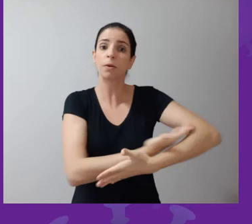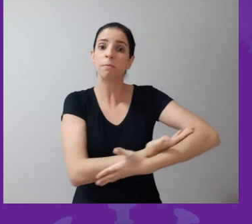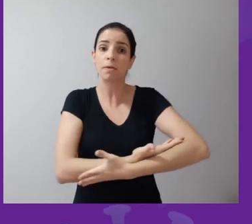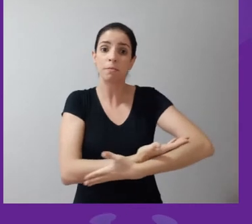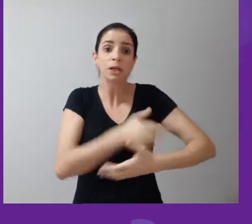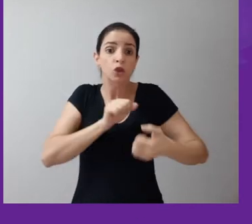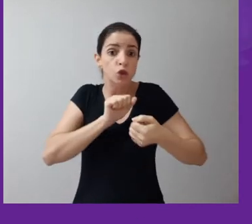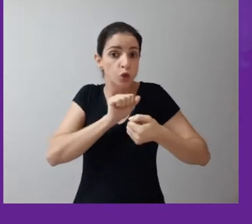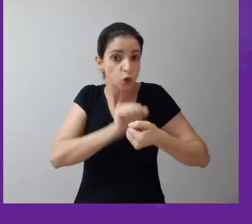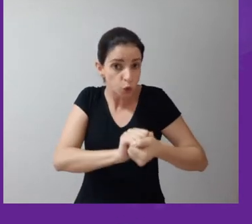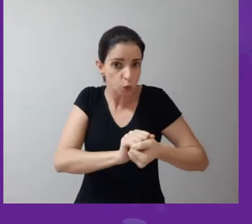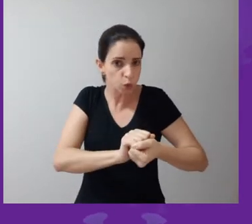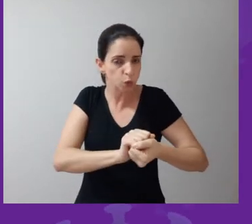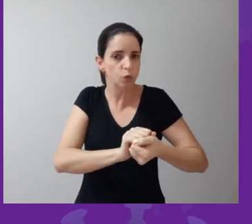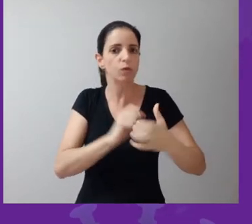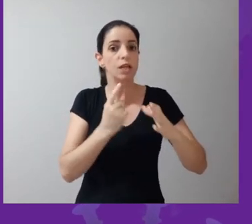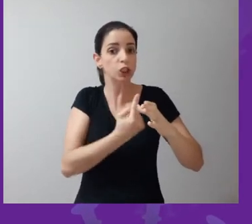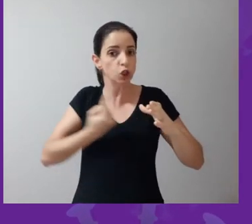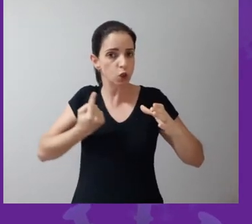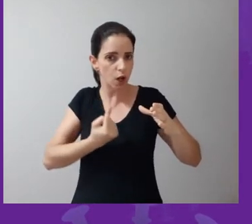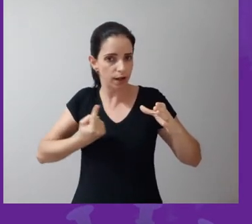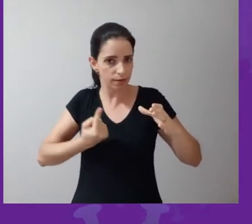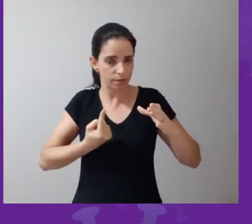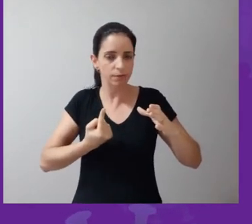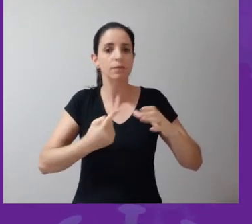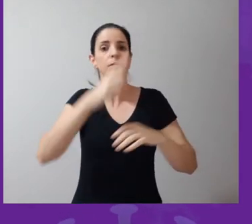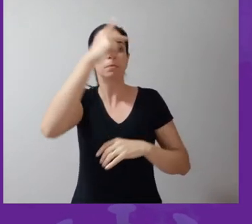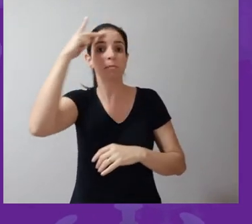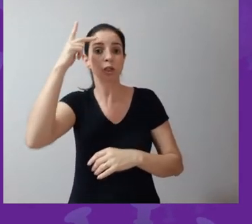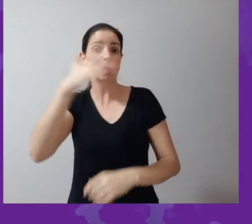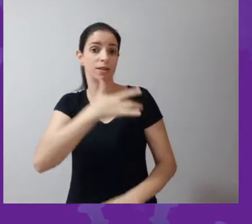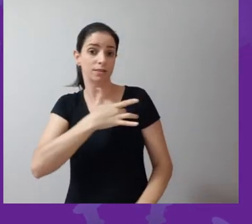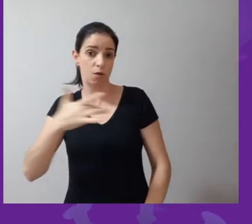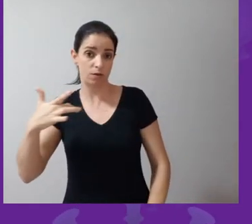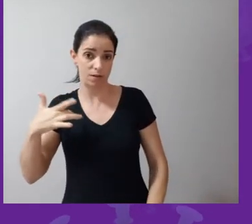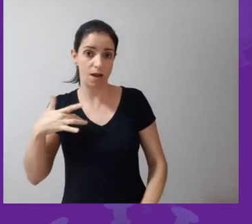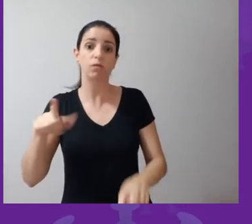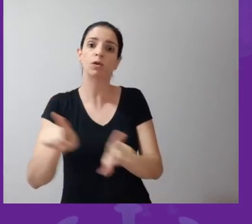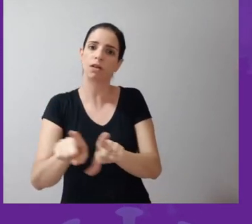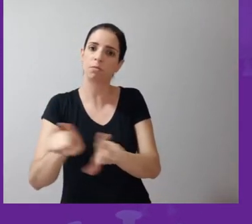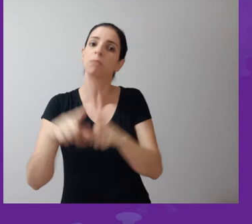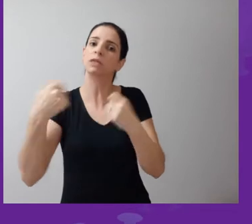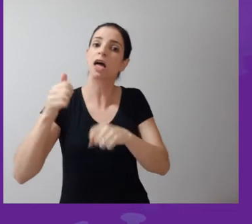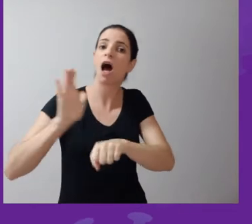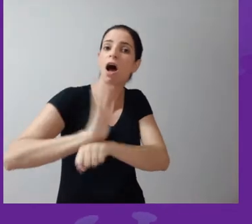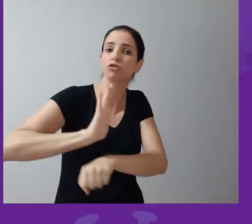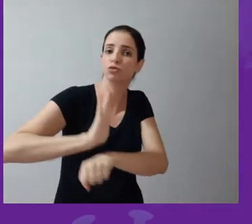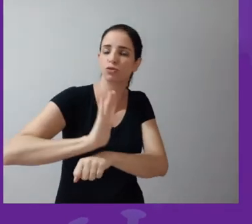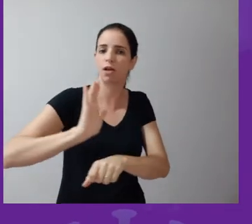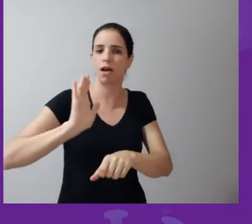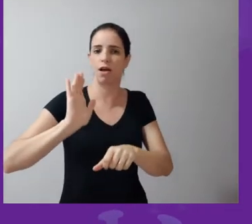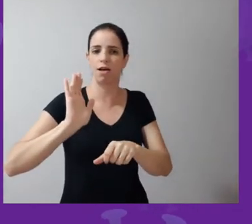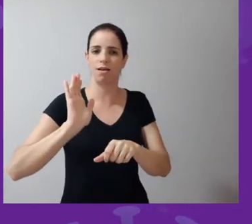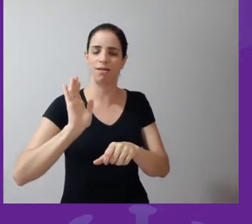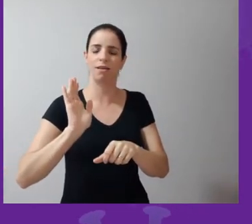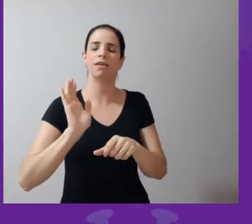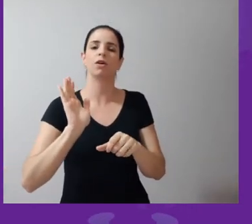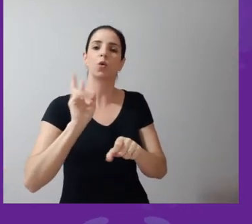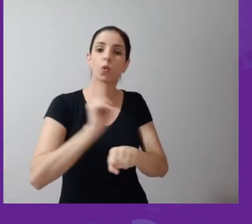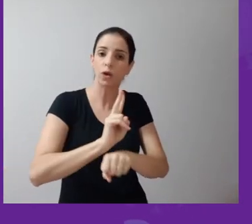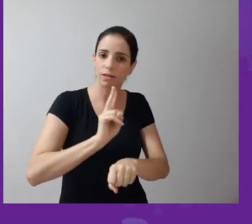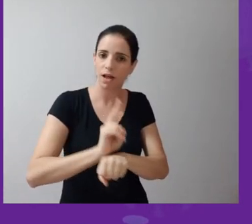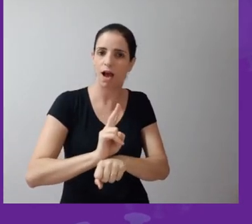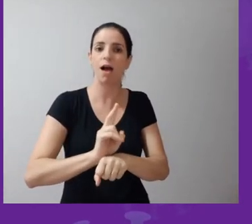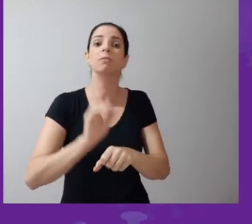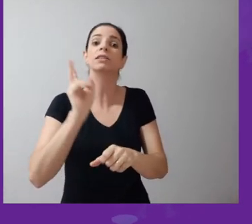mãe e alguma pessoa sadia usando máscara o tempo todo ajuda a cuidar. E essa mãe